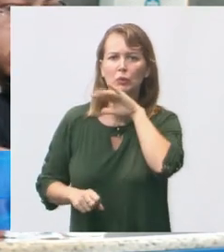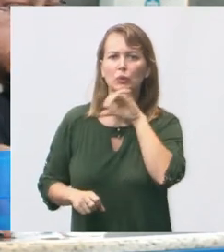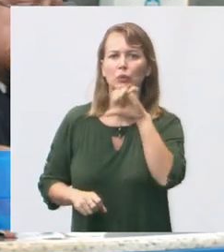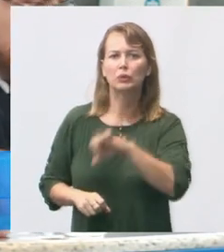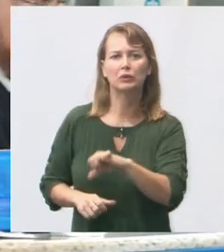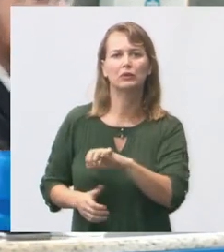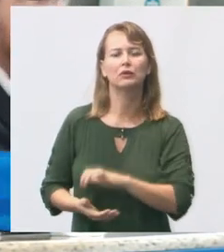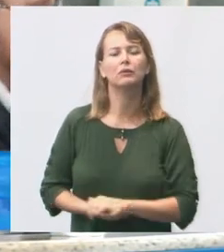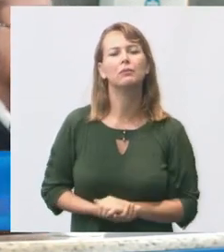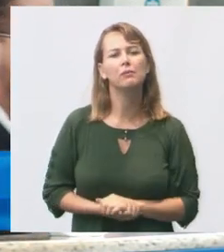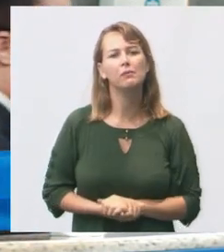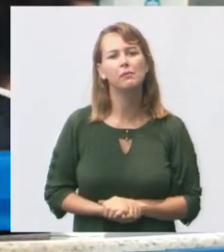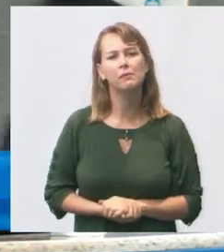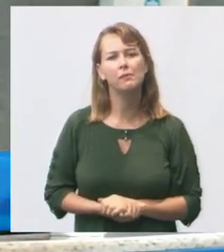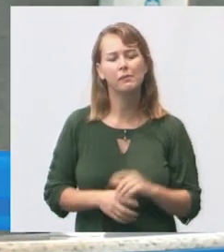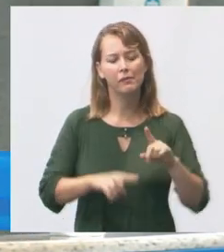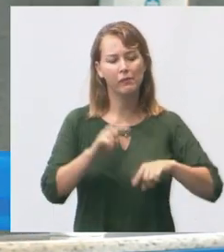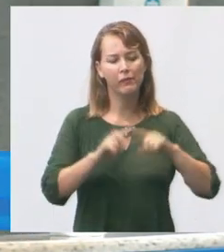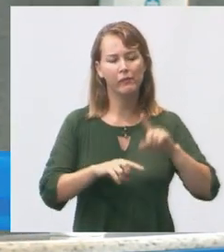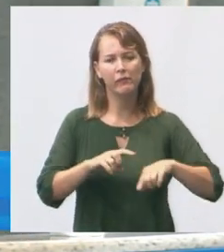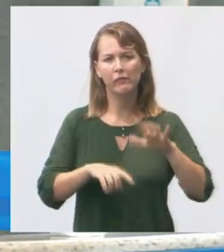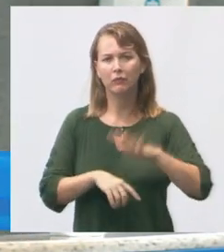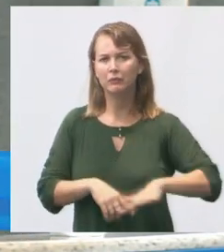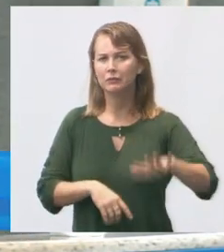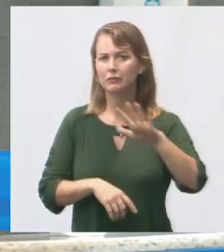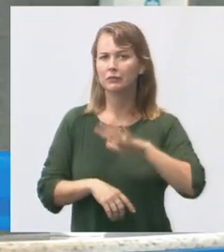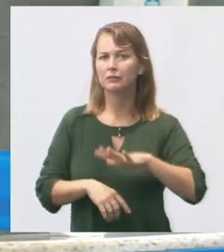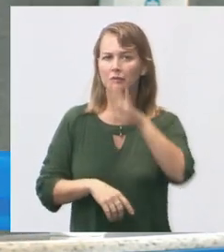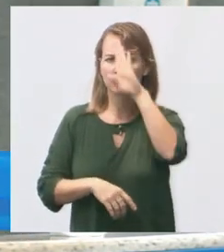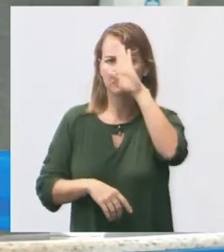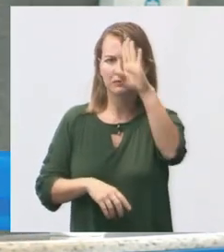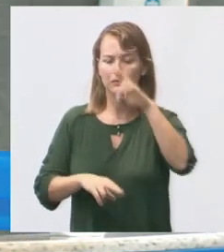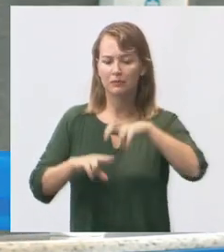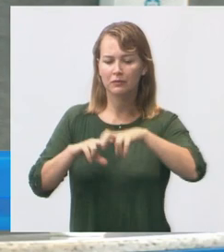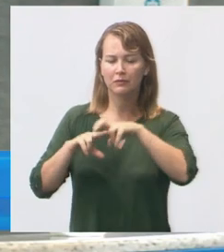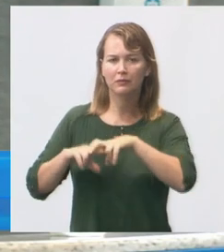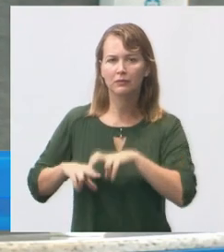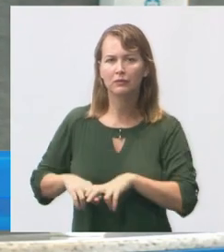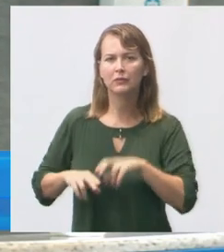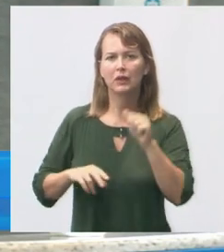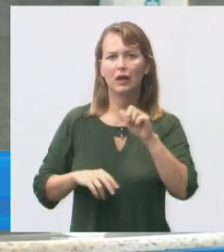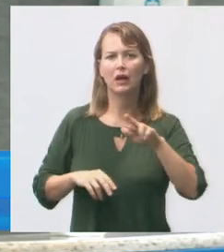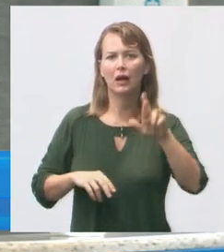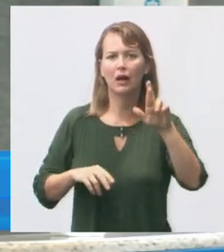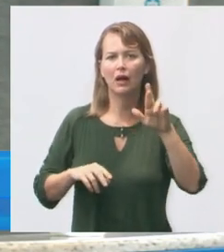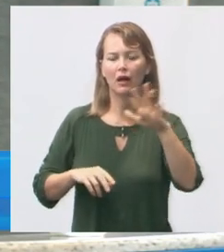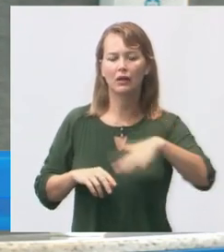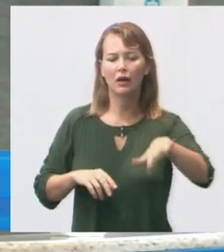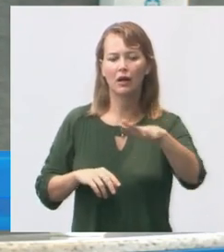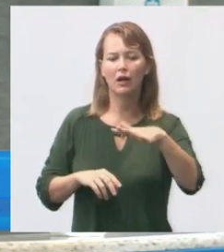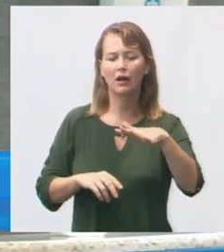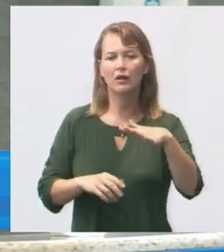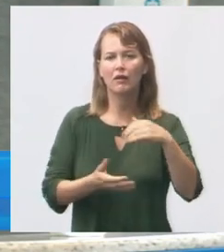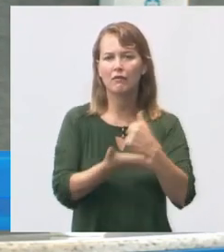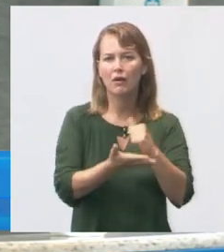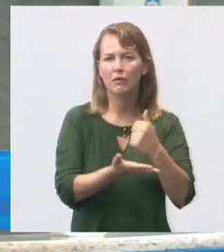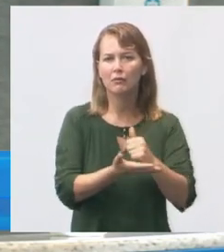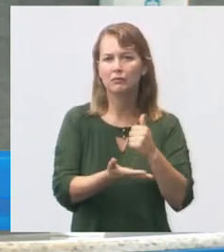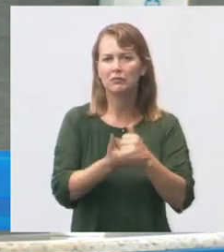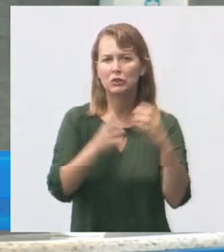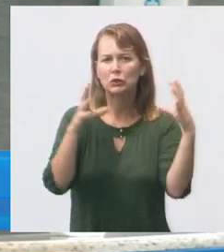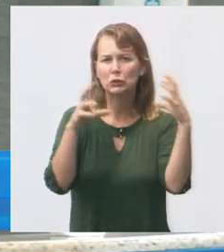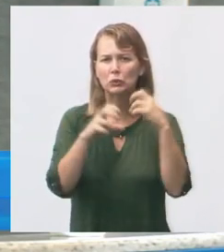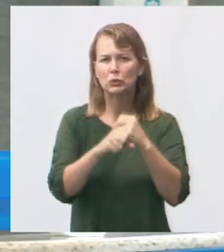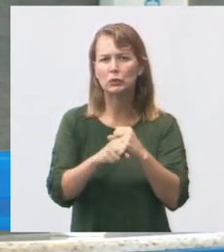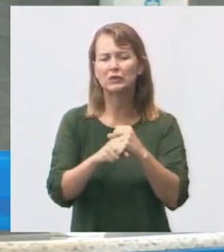comunidade mobiliário em geral principalmente em cadeiras climatização dos ambientes da farmácia e expurgo pois são salas